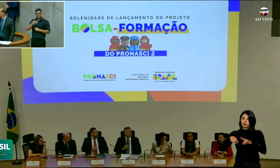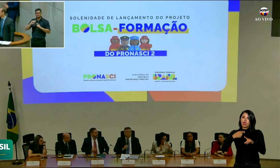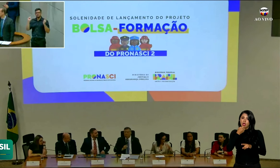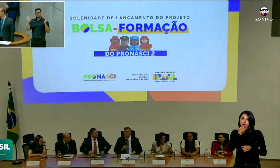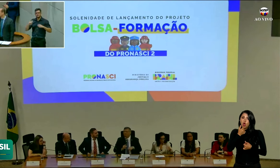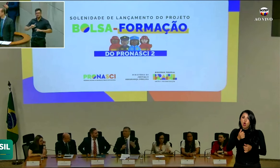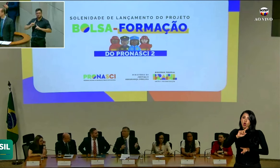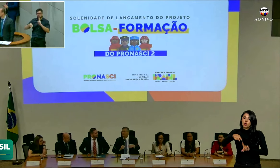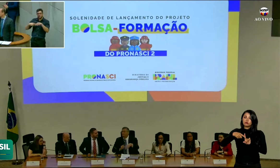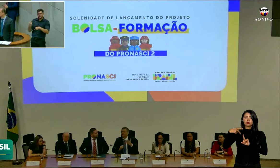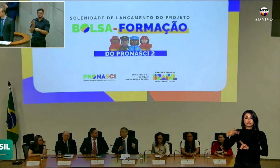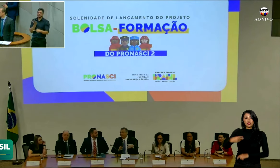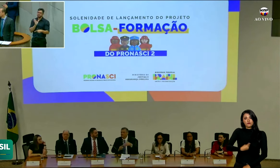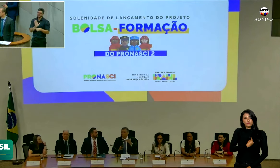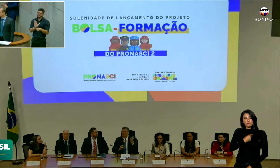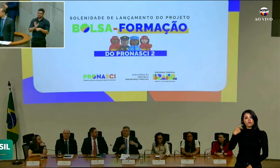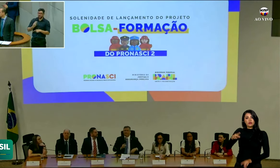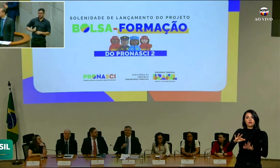benefícios na vida concreta, familiar.